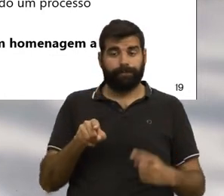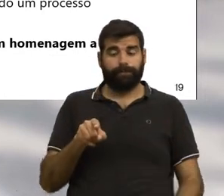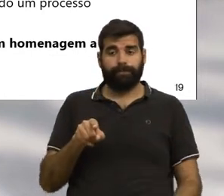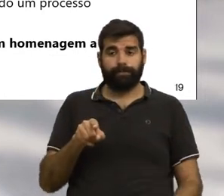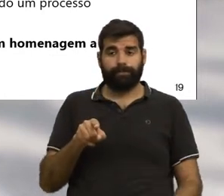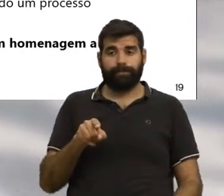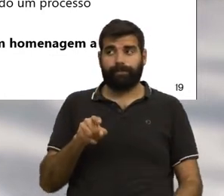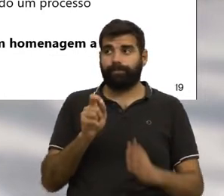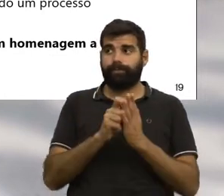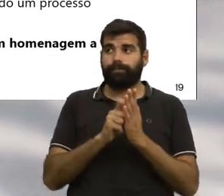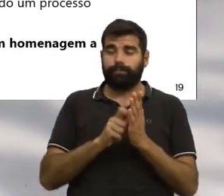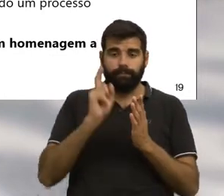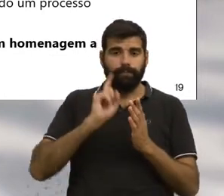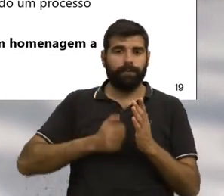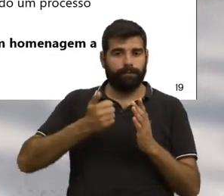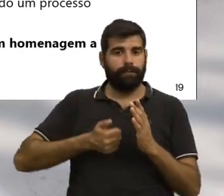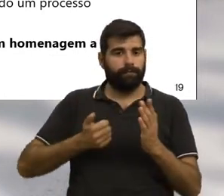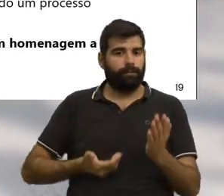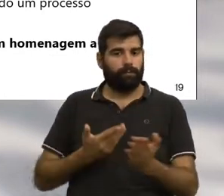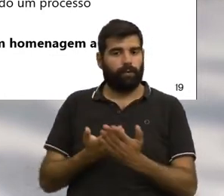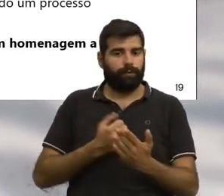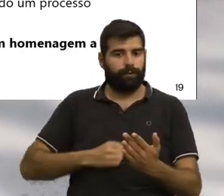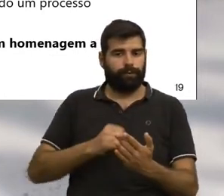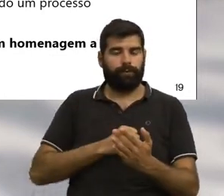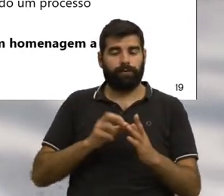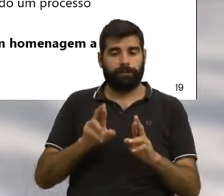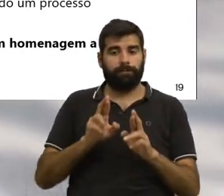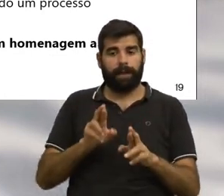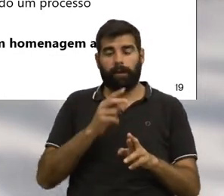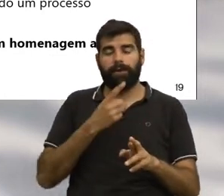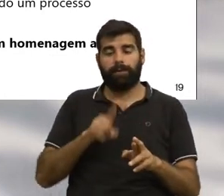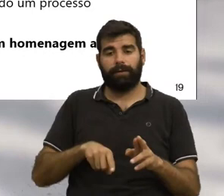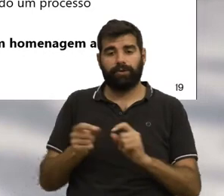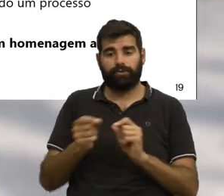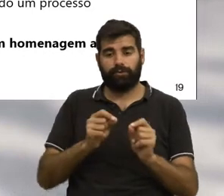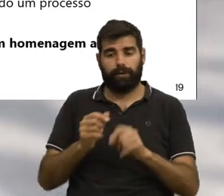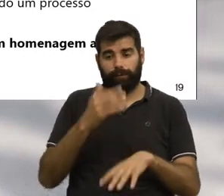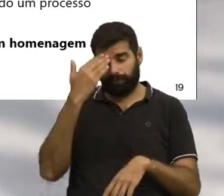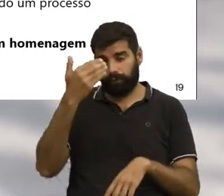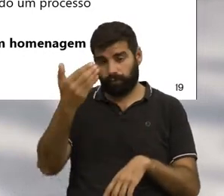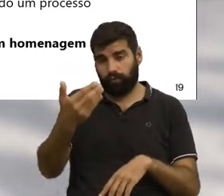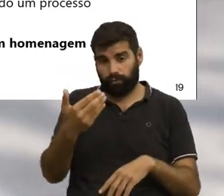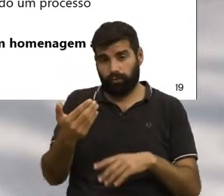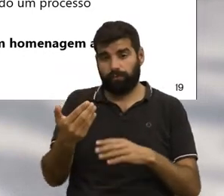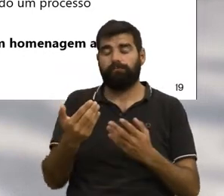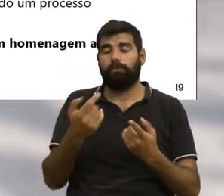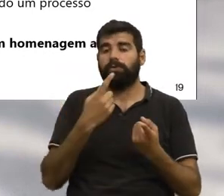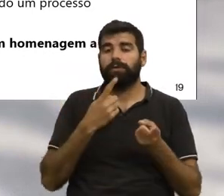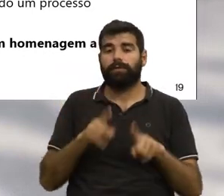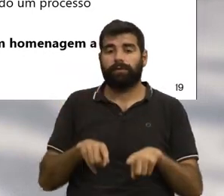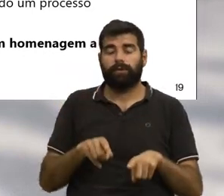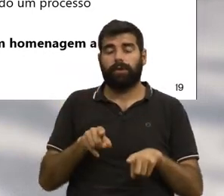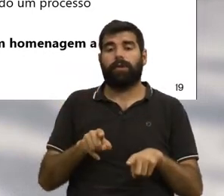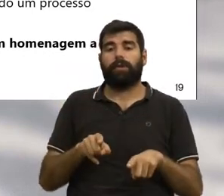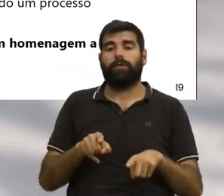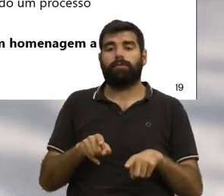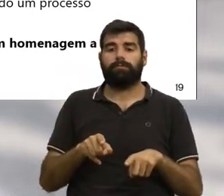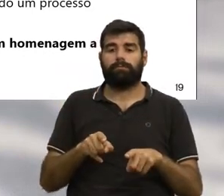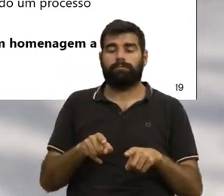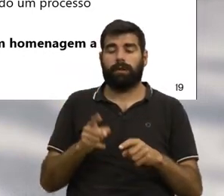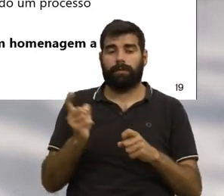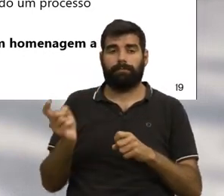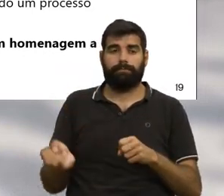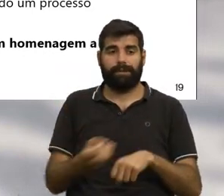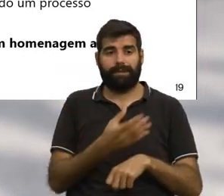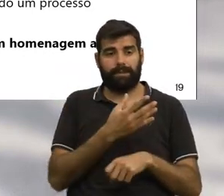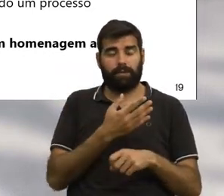dos pontos principais da nossa proposta, que esperamos vir a poder discutir aqui e votar muito em breve, mas fica a apresentação, que